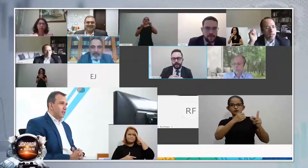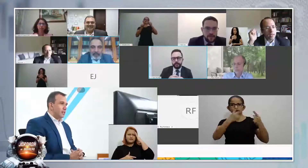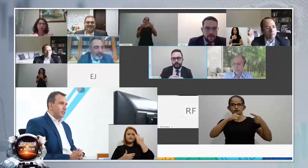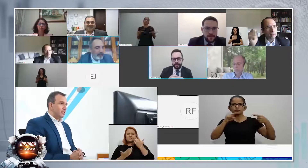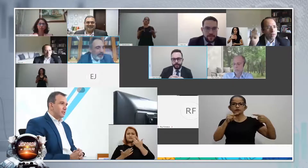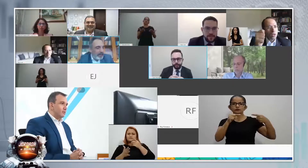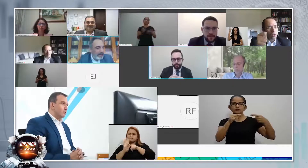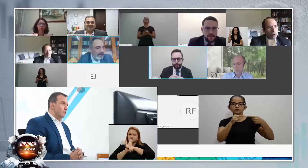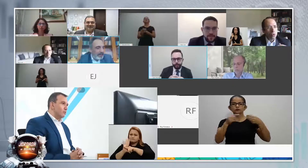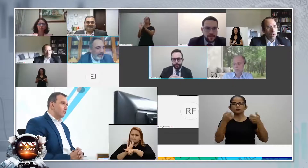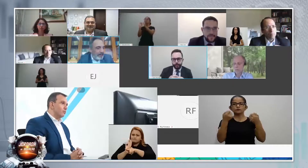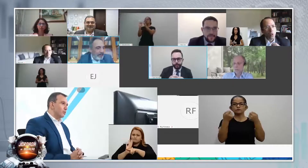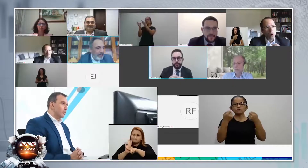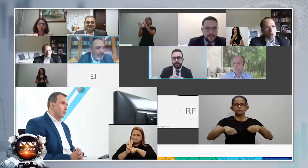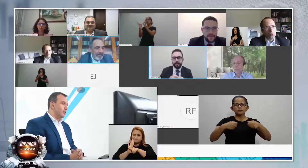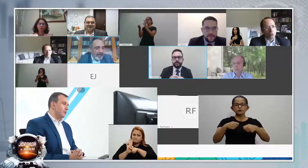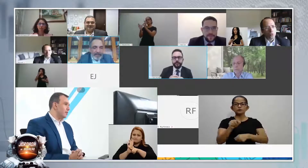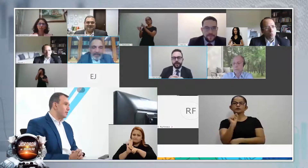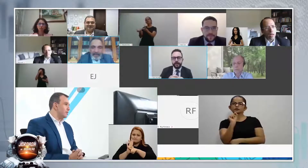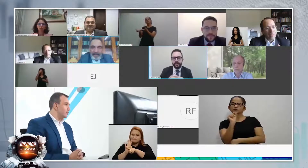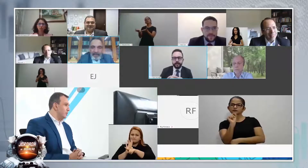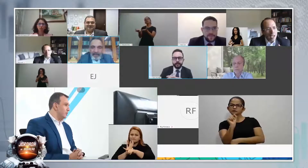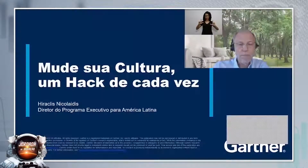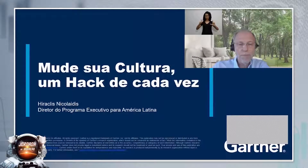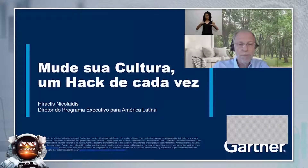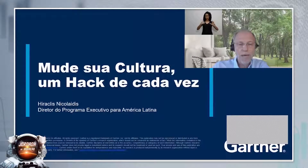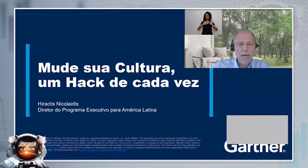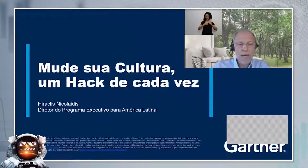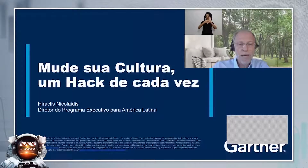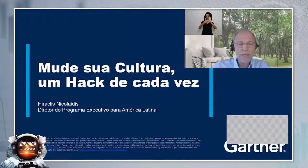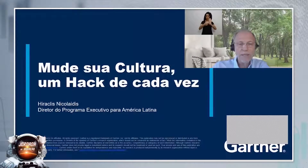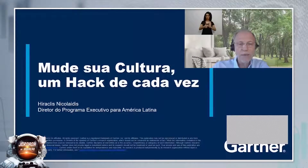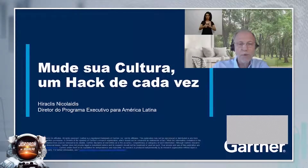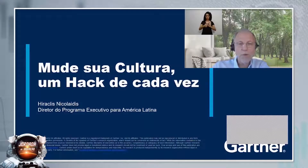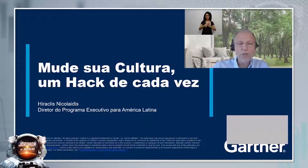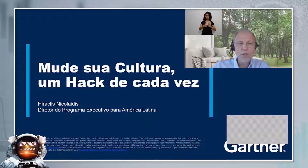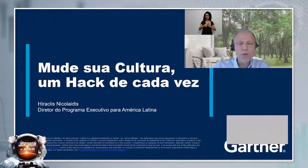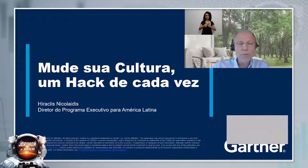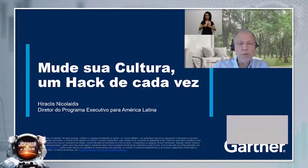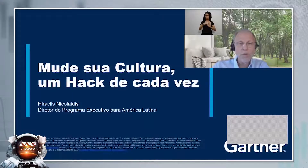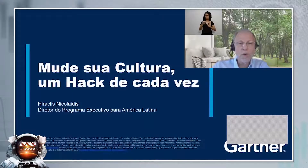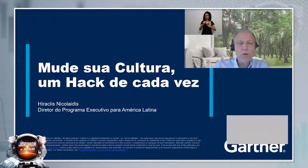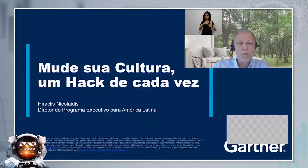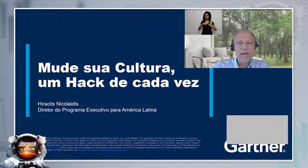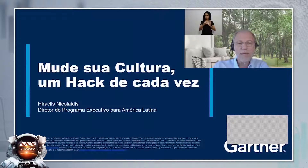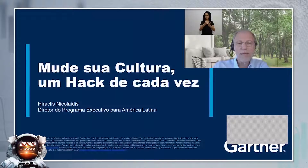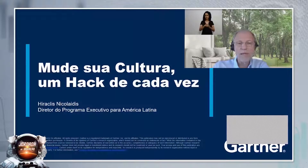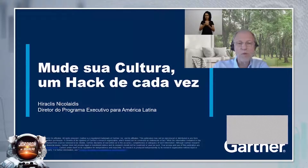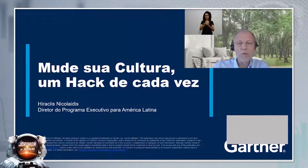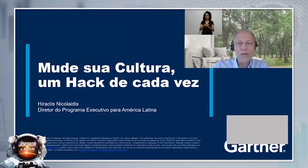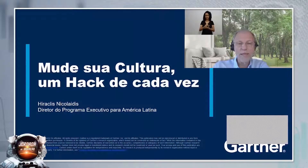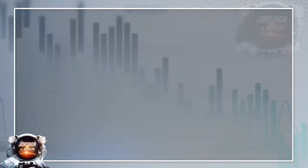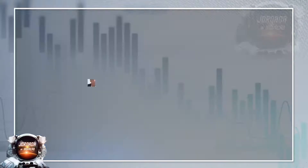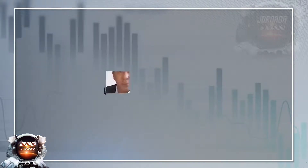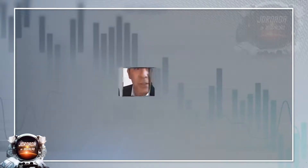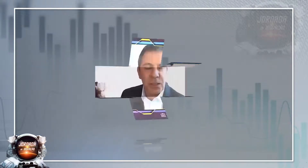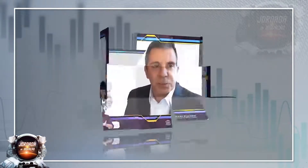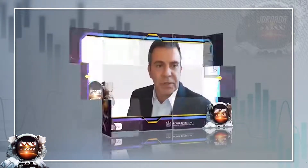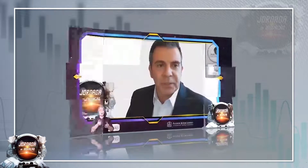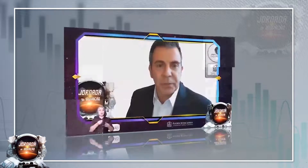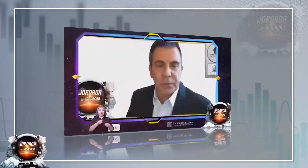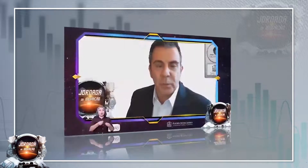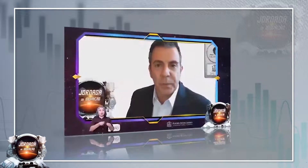Servidores, advogados, estagiários, empresas com reconhecimento internacional e